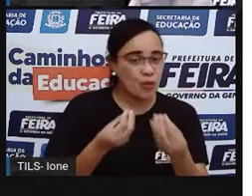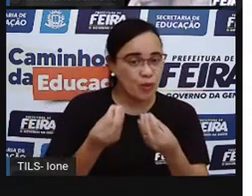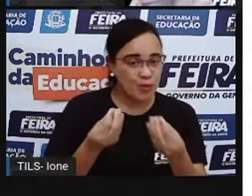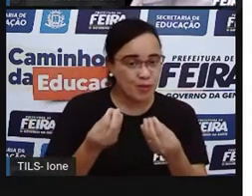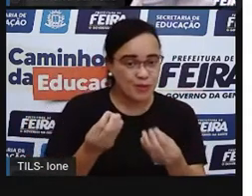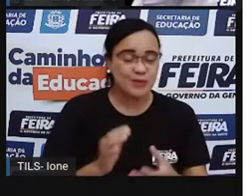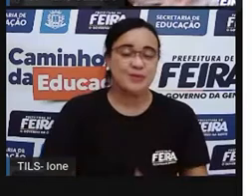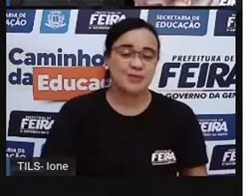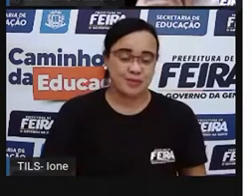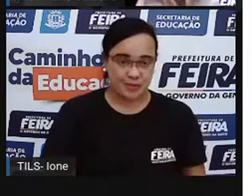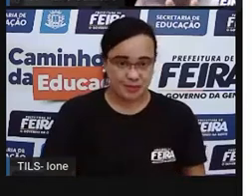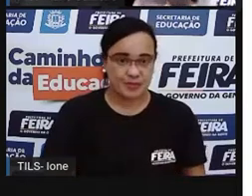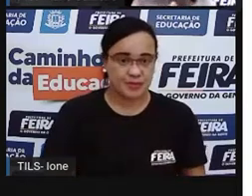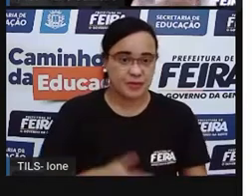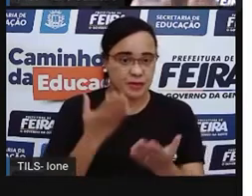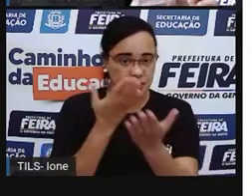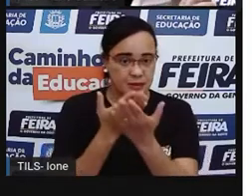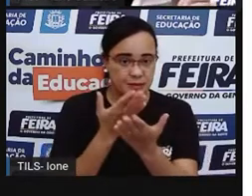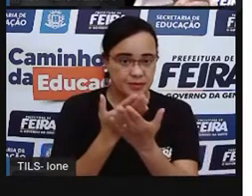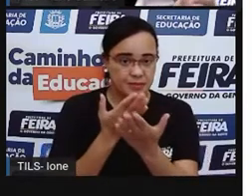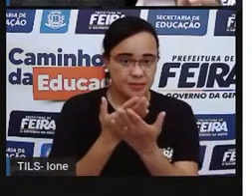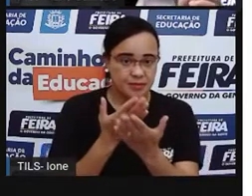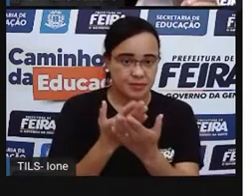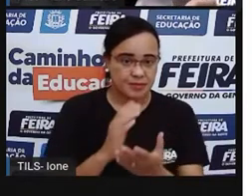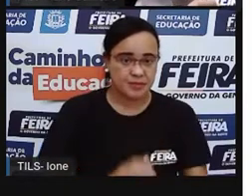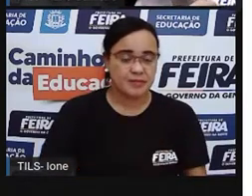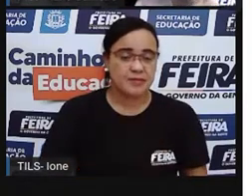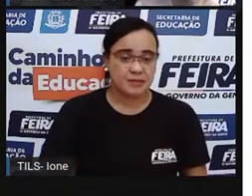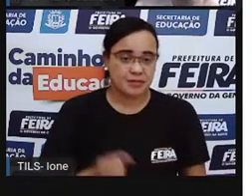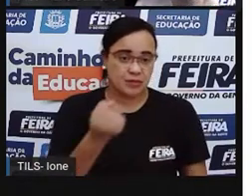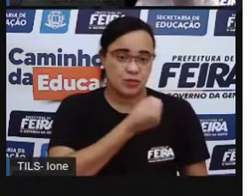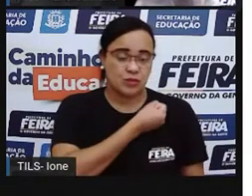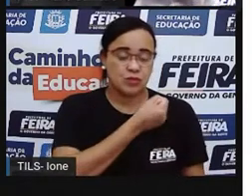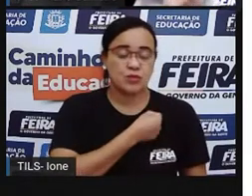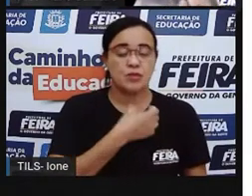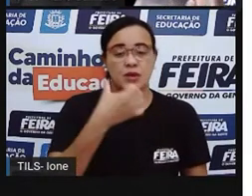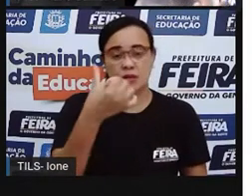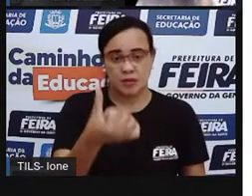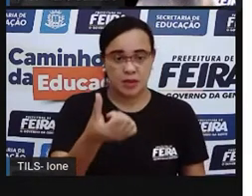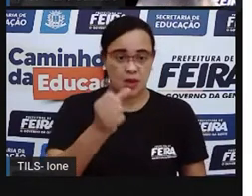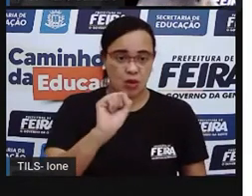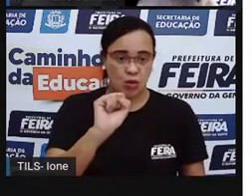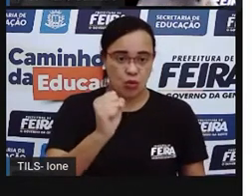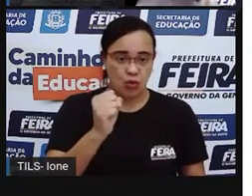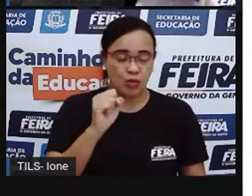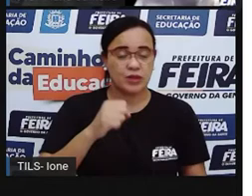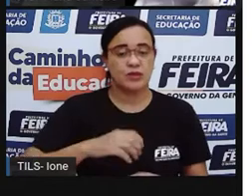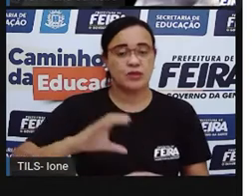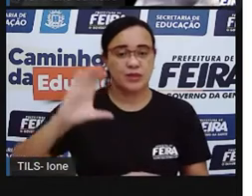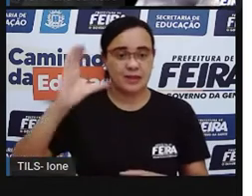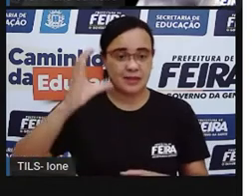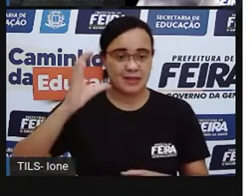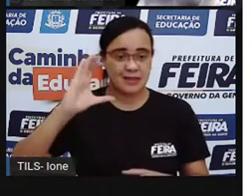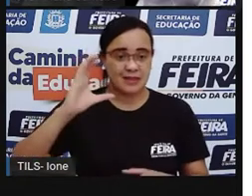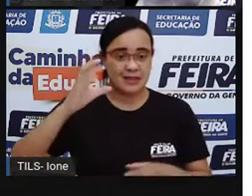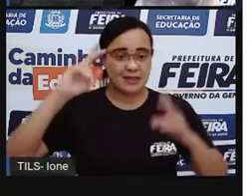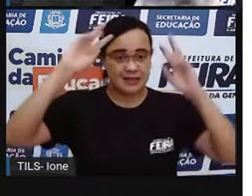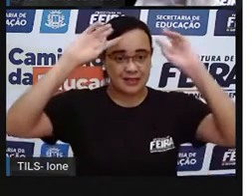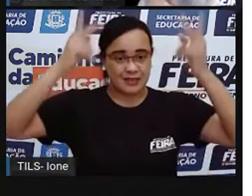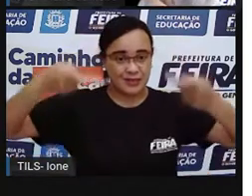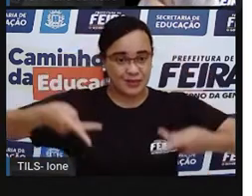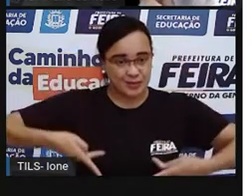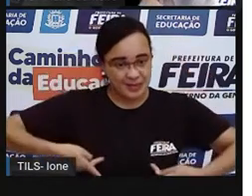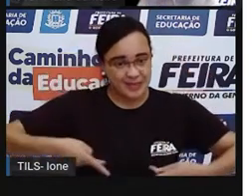nossa aula. Essa aula é a aula de número 68 e é uma aula de ciências humanas, tá joia?